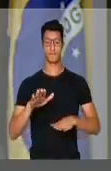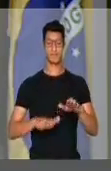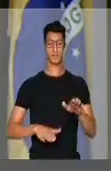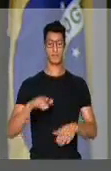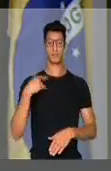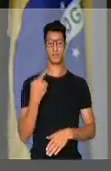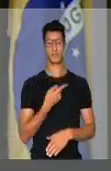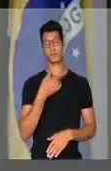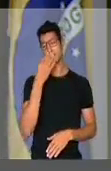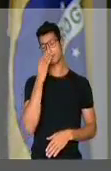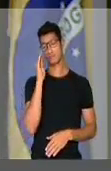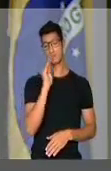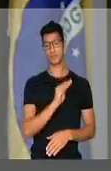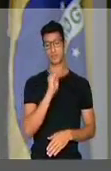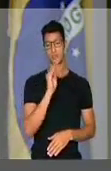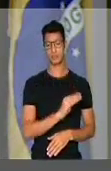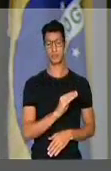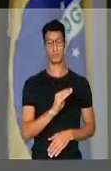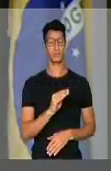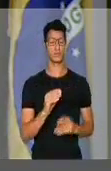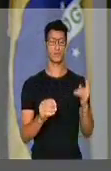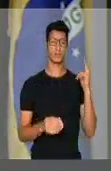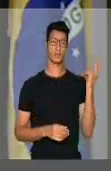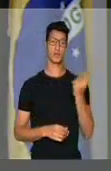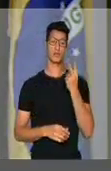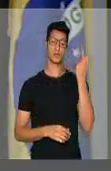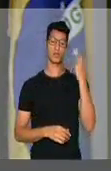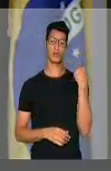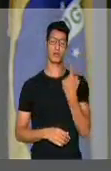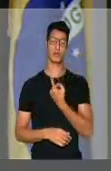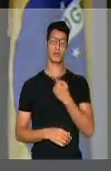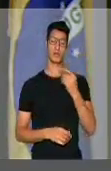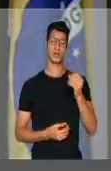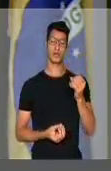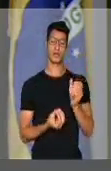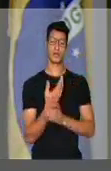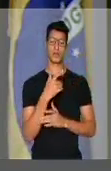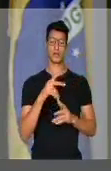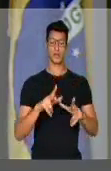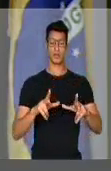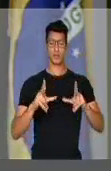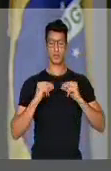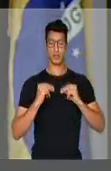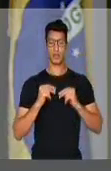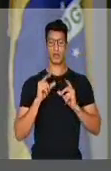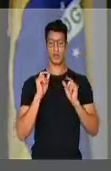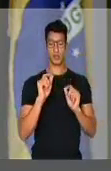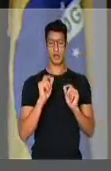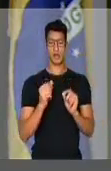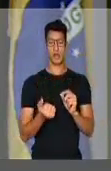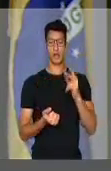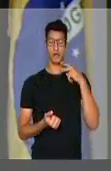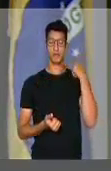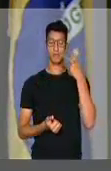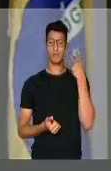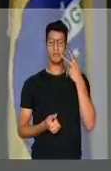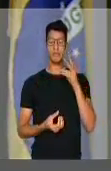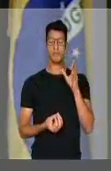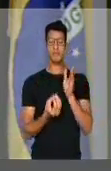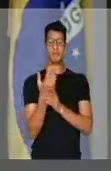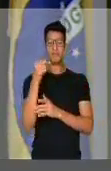vezes nós menosprezamos, não damos o valor que o nosso produto merece, que os vinhos